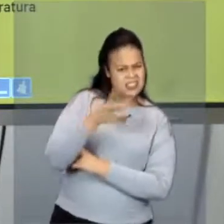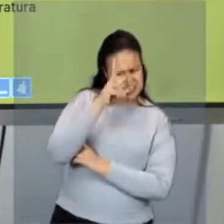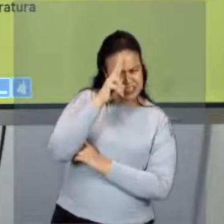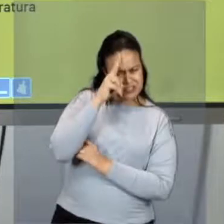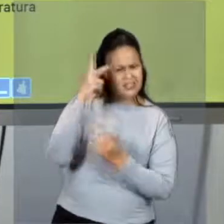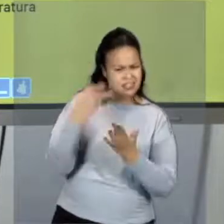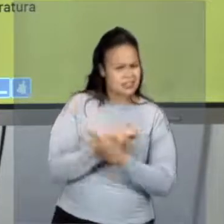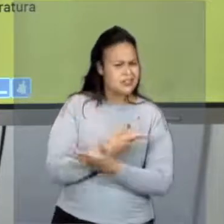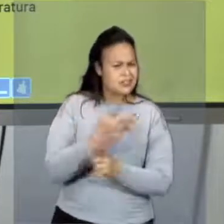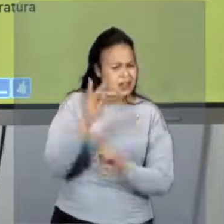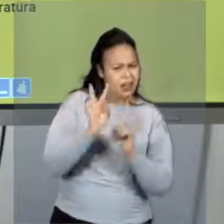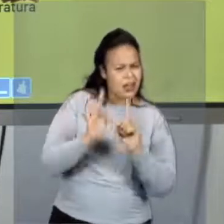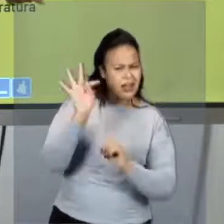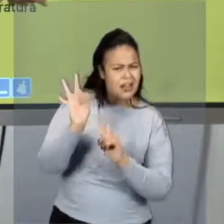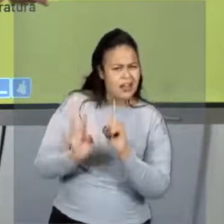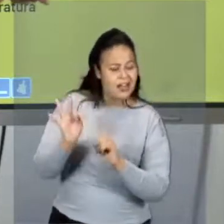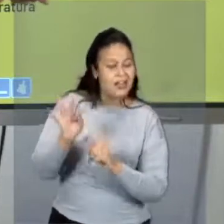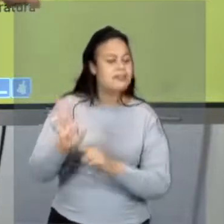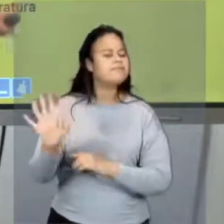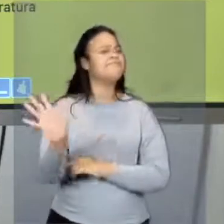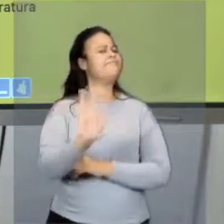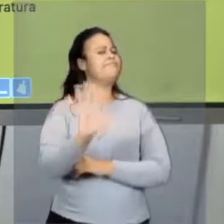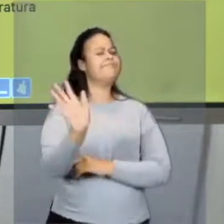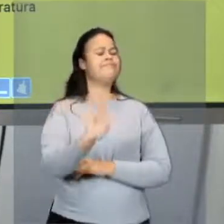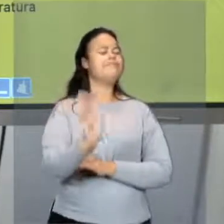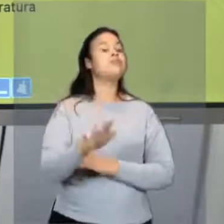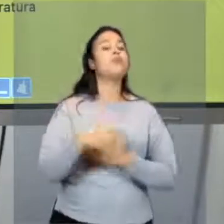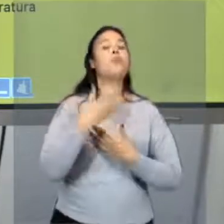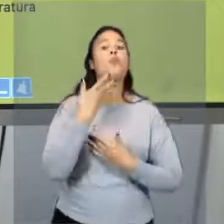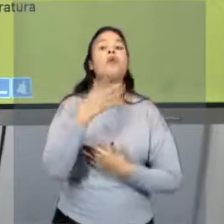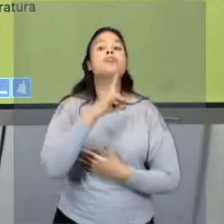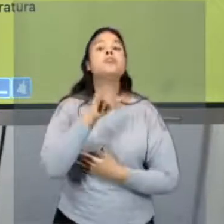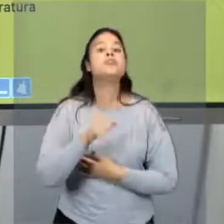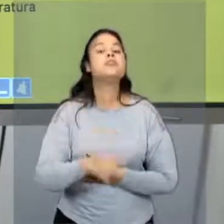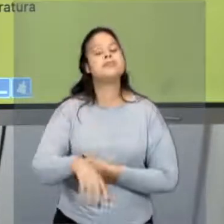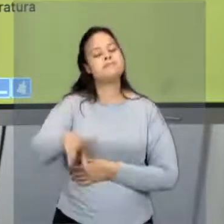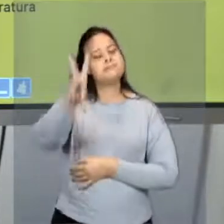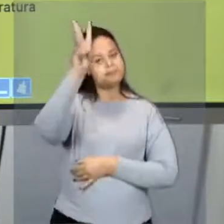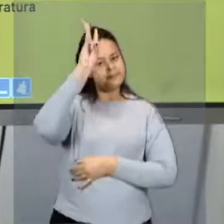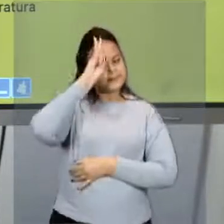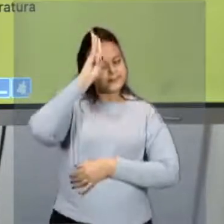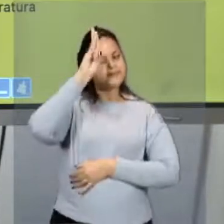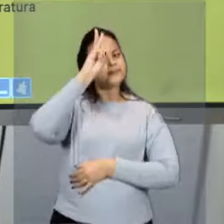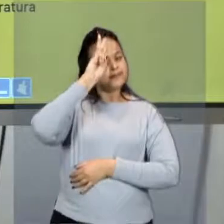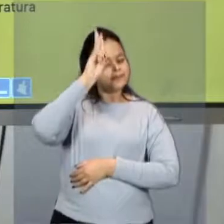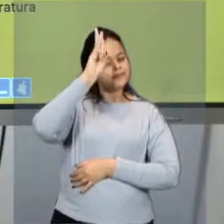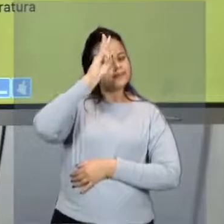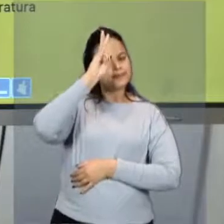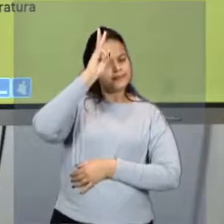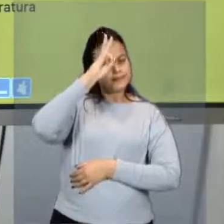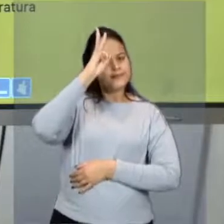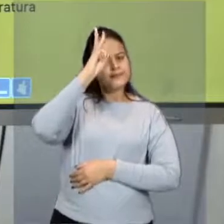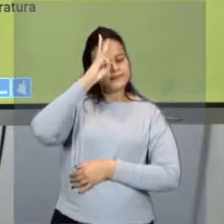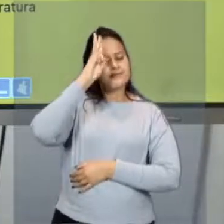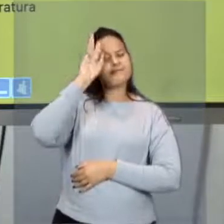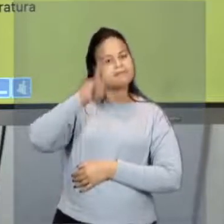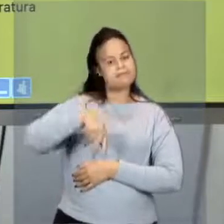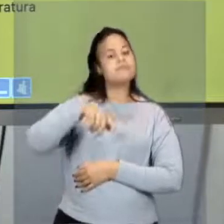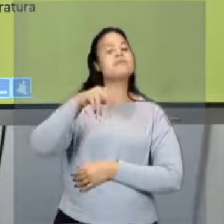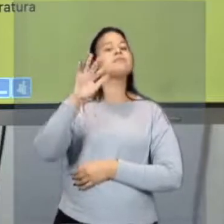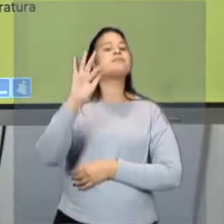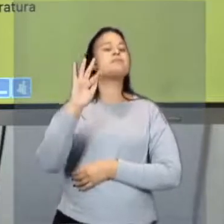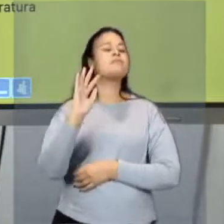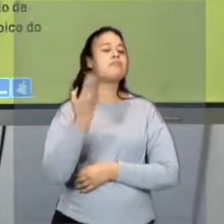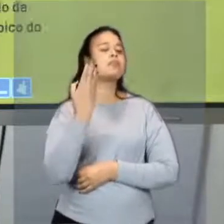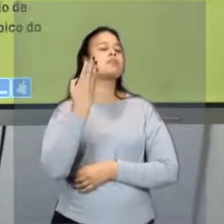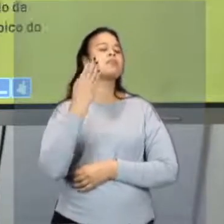ocorreu a maior variação de temperatura? Não. Foi na terça-feira. Então, essa proposição aqui também é uma proposição falsa.